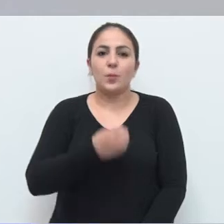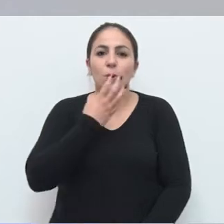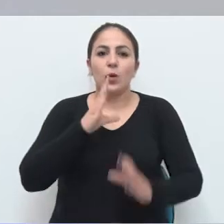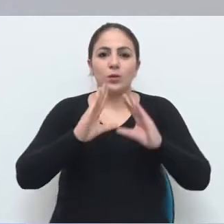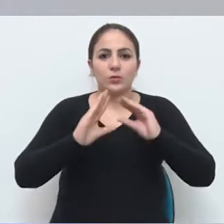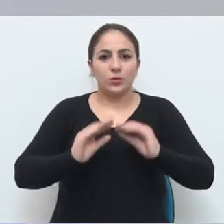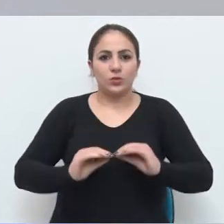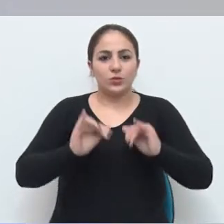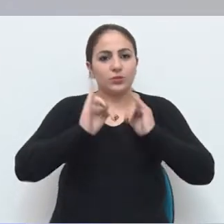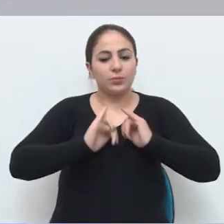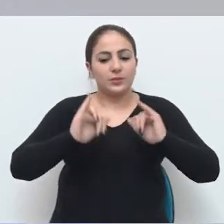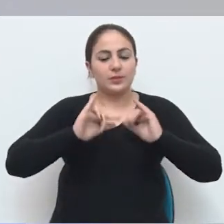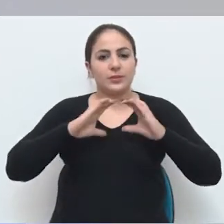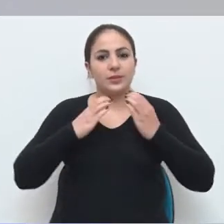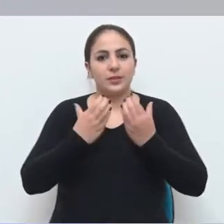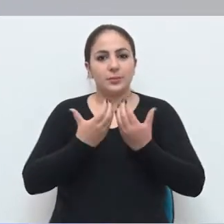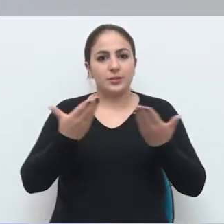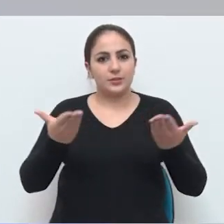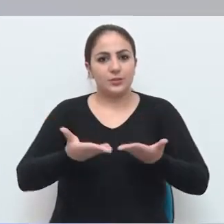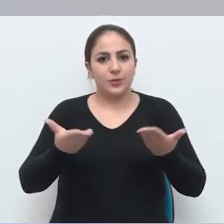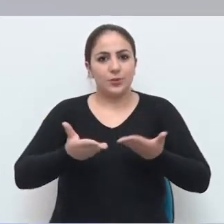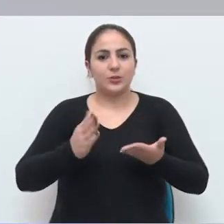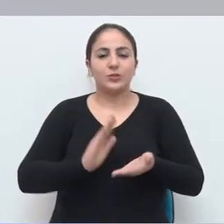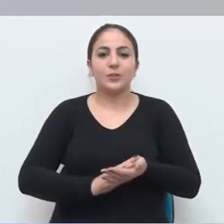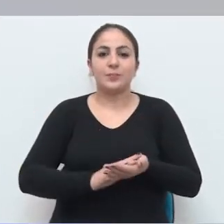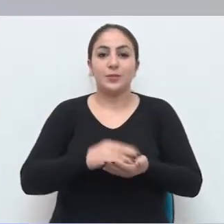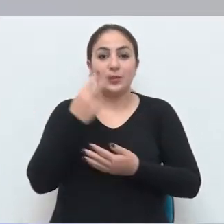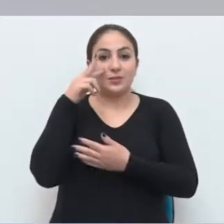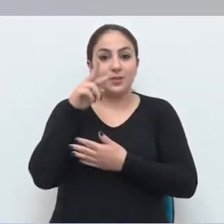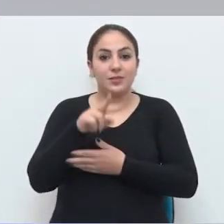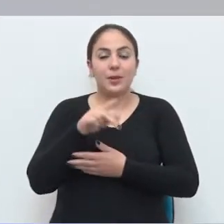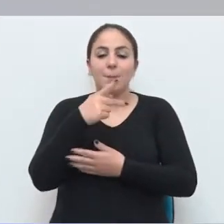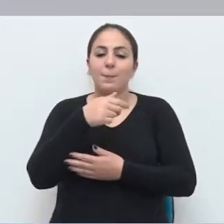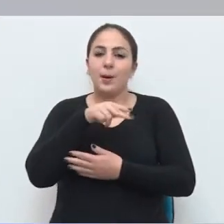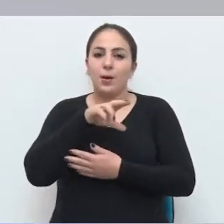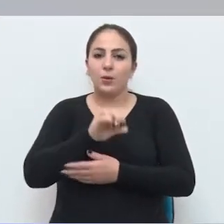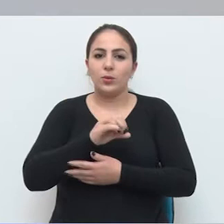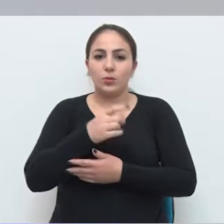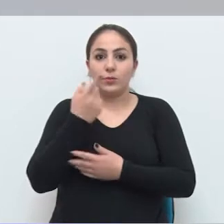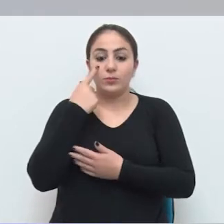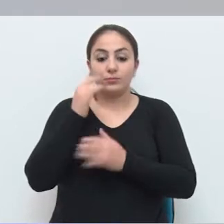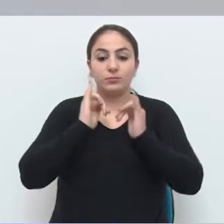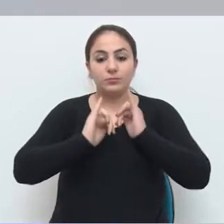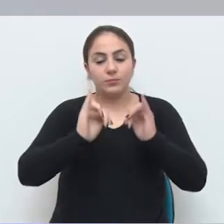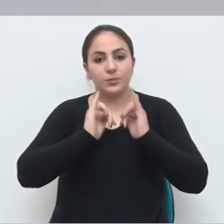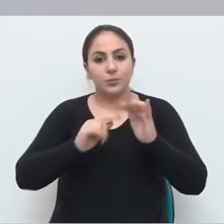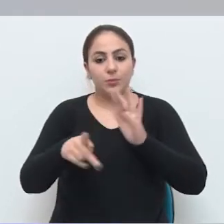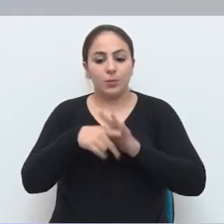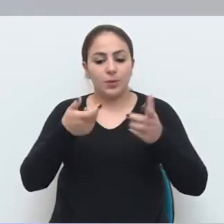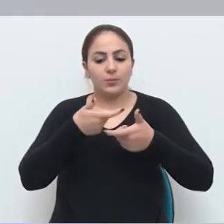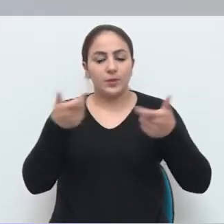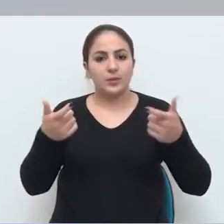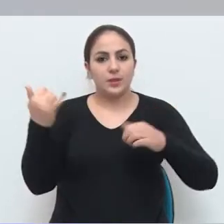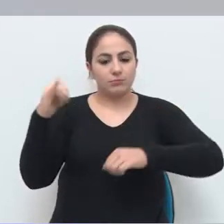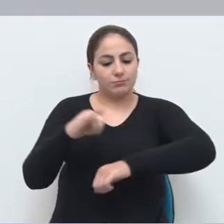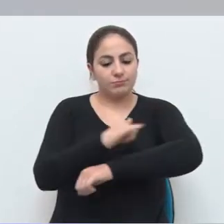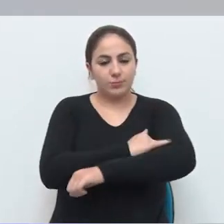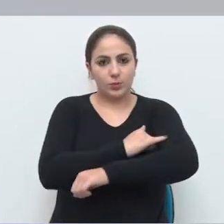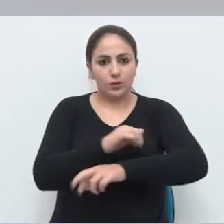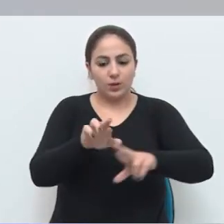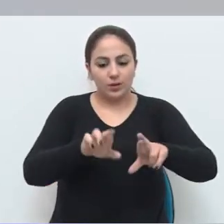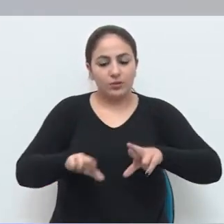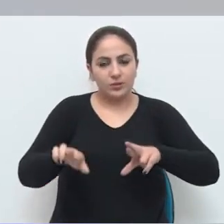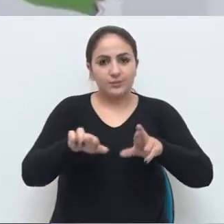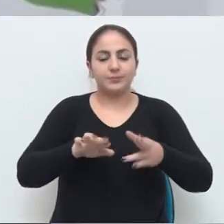Boa noite, no Jornal da Câmara de hoje você vai ver. Paulo Negli traz novidades sobre ampliação do aeroporto